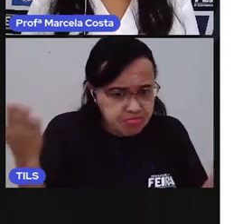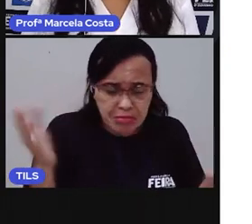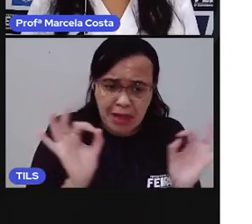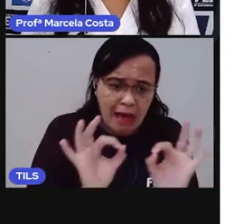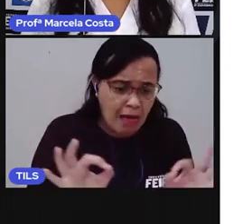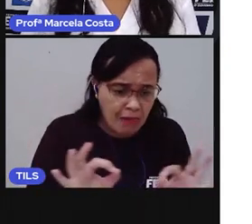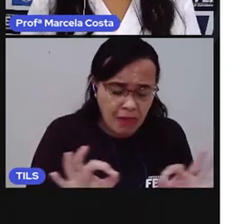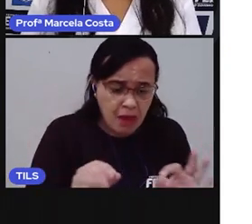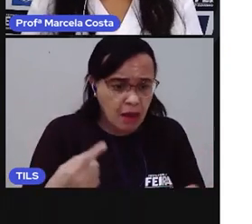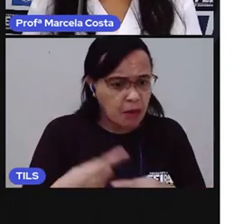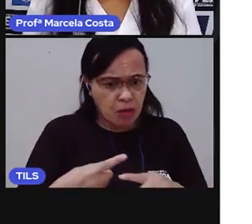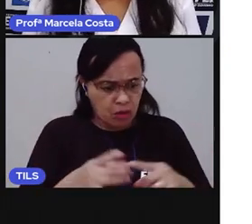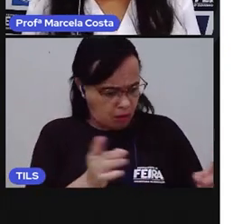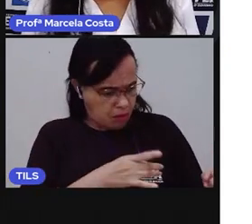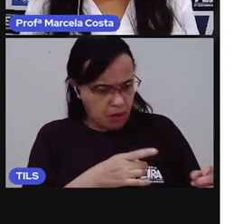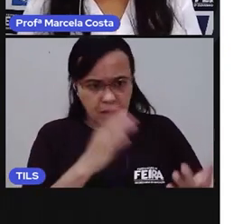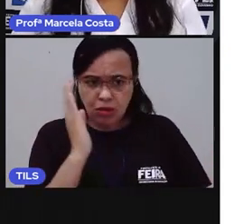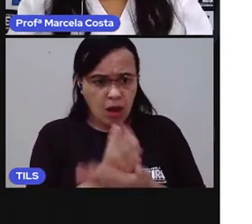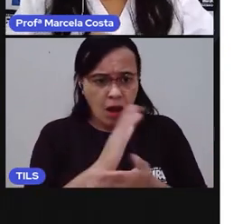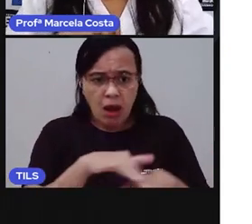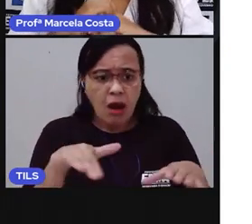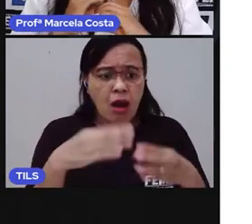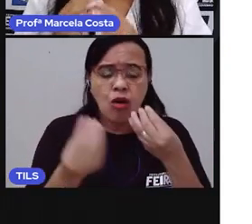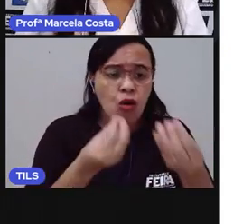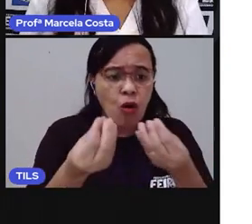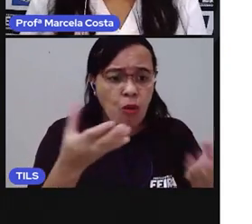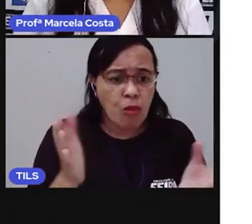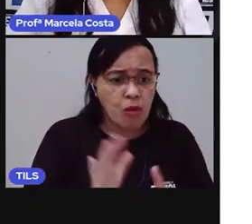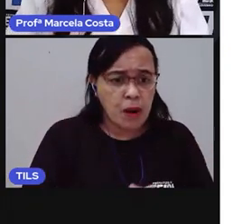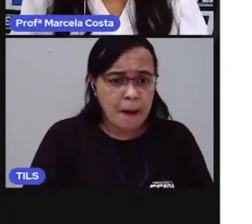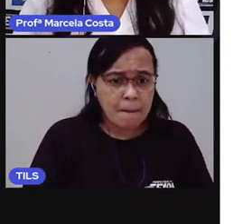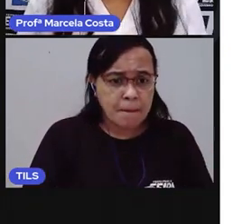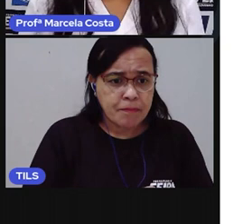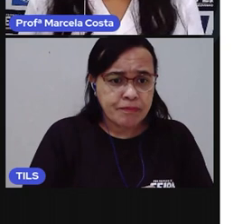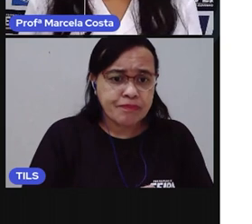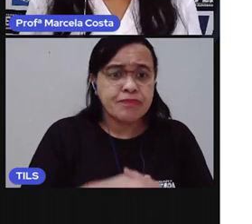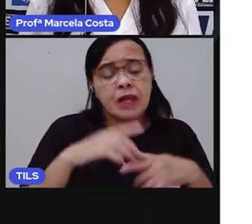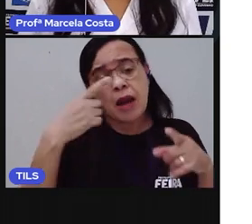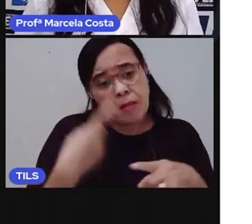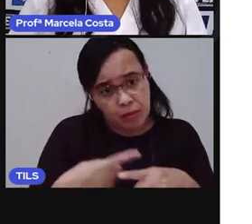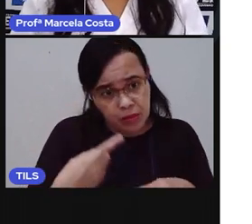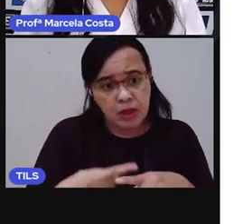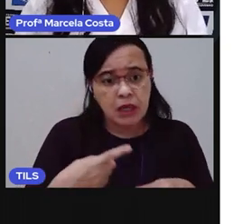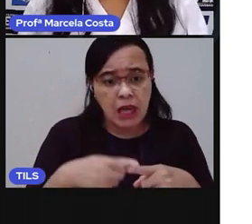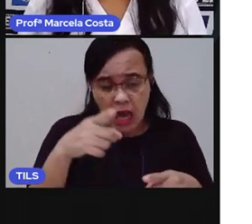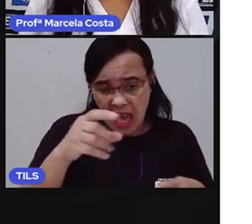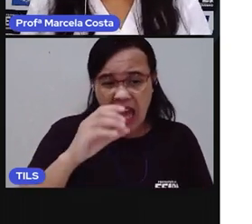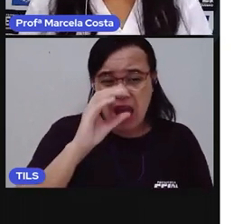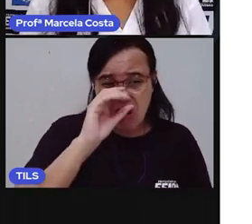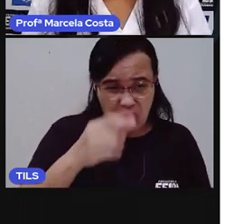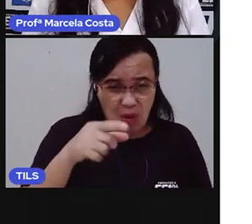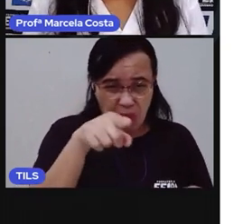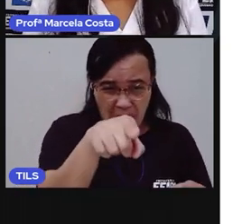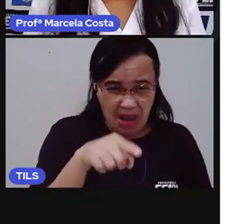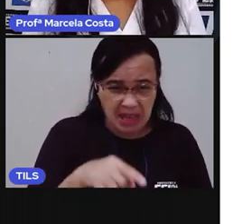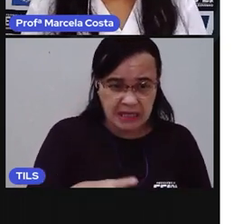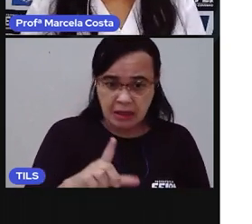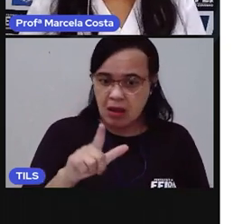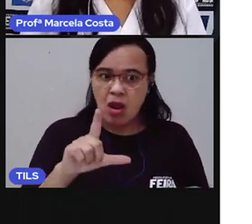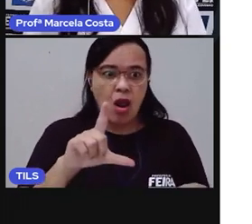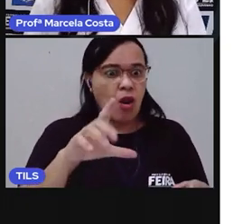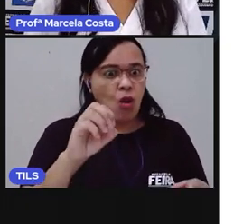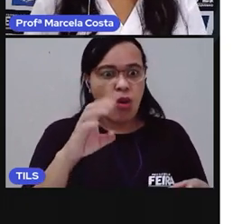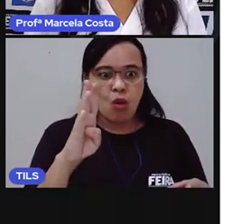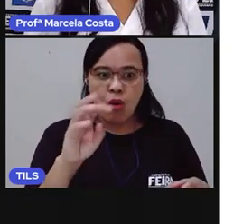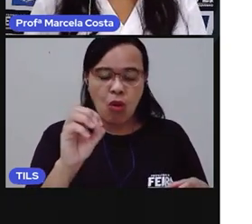tinha ido embora. Porque um lobo, sem medo, ele não é nada. Ele não aterroriza, ele não assusta se